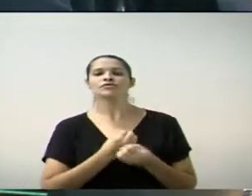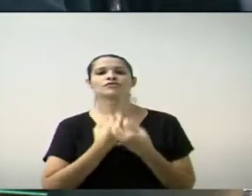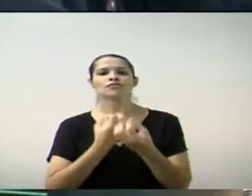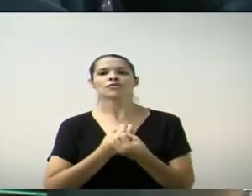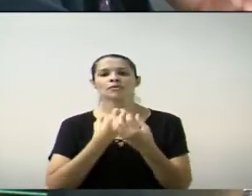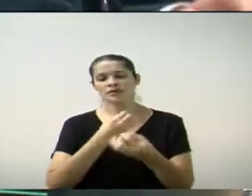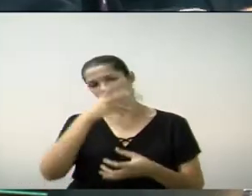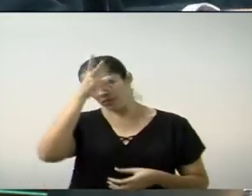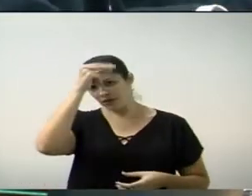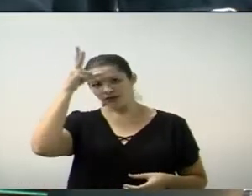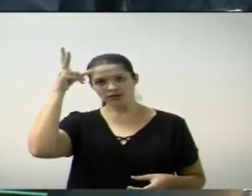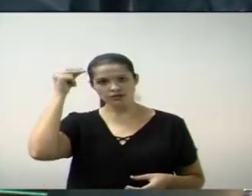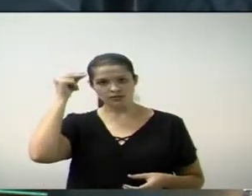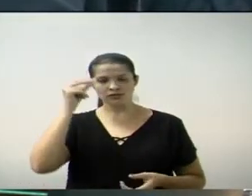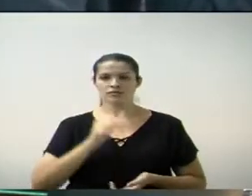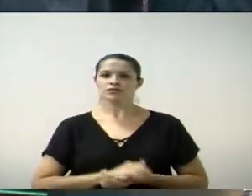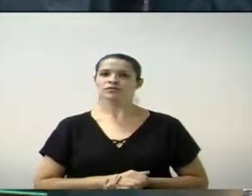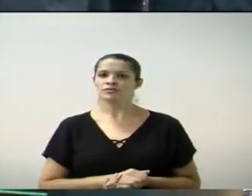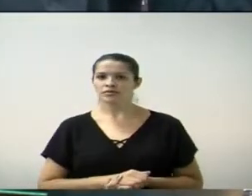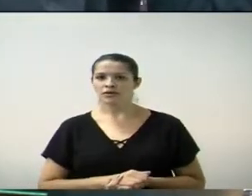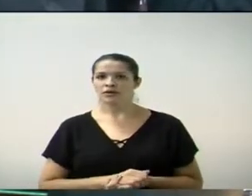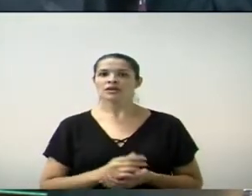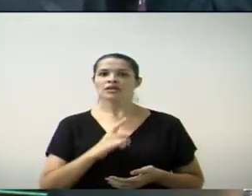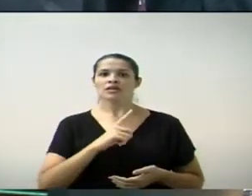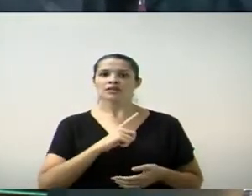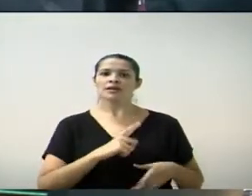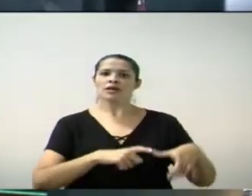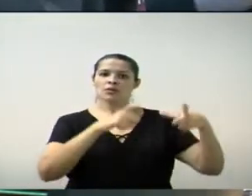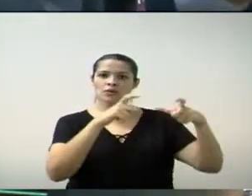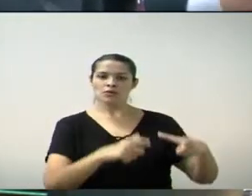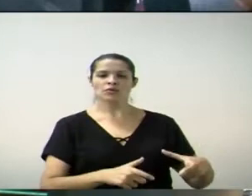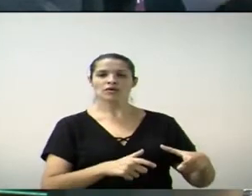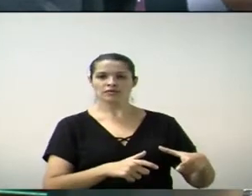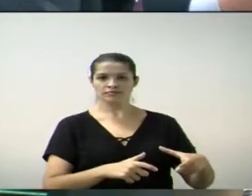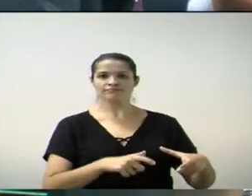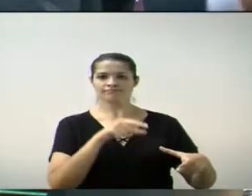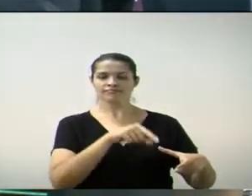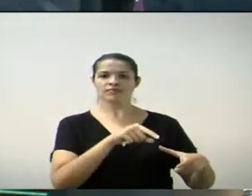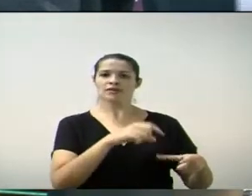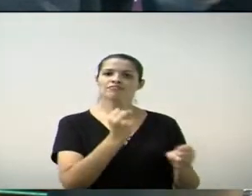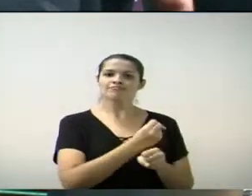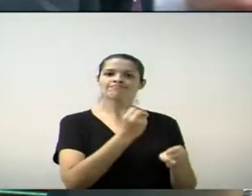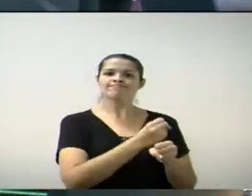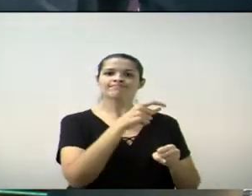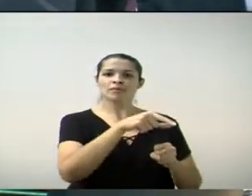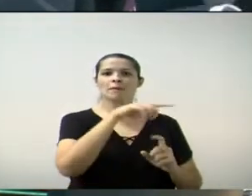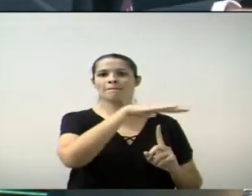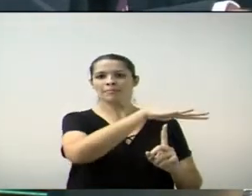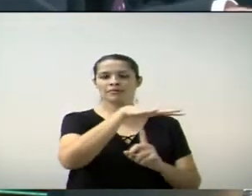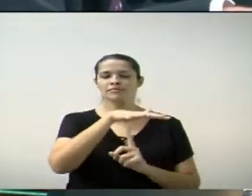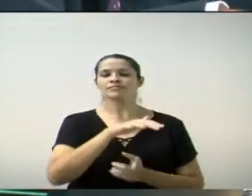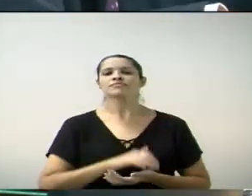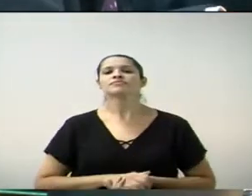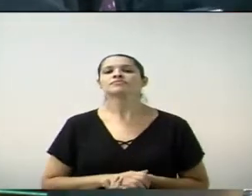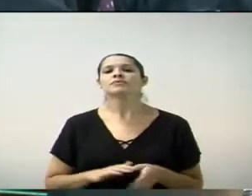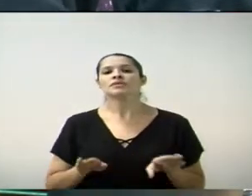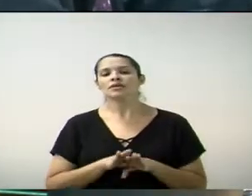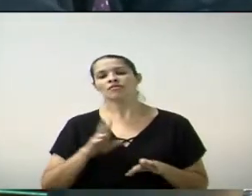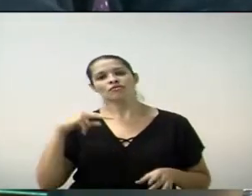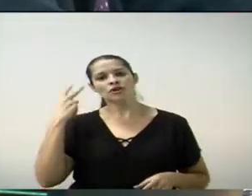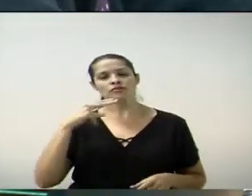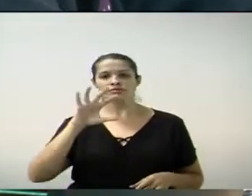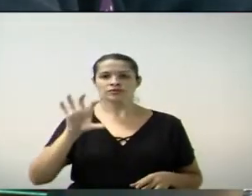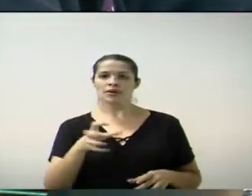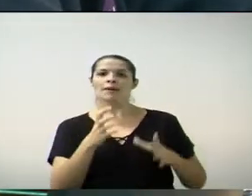executivo sobre reparos e manutenção do PIR do Parque da Represa. De número 110, do vereador Tigo Ila Paz, requerendo